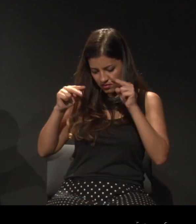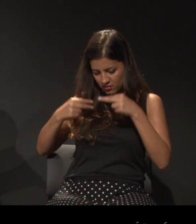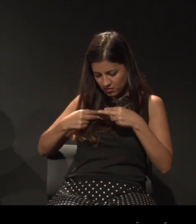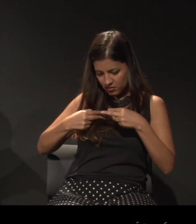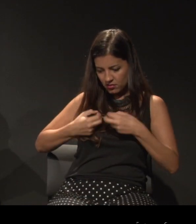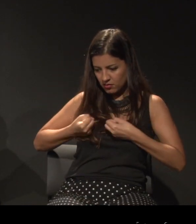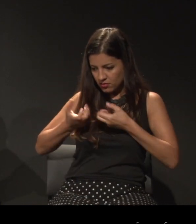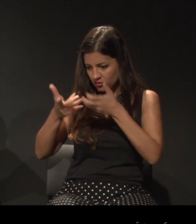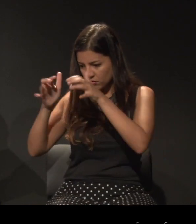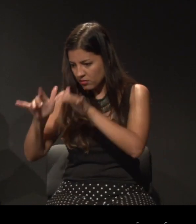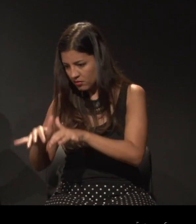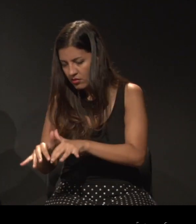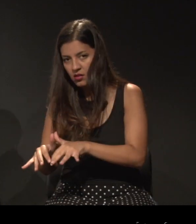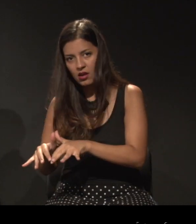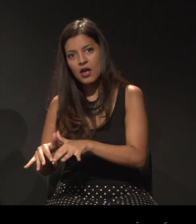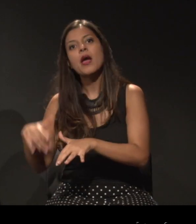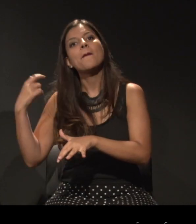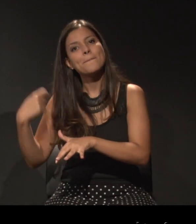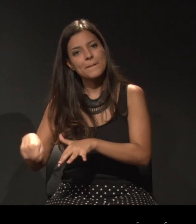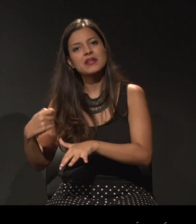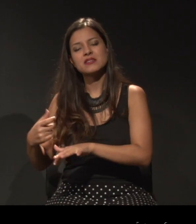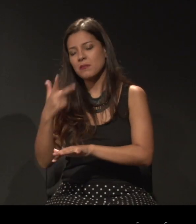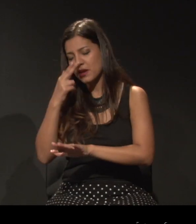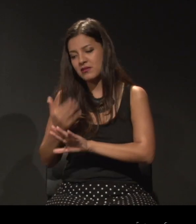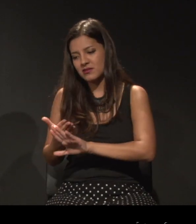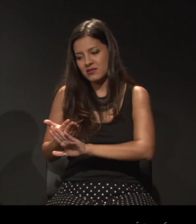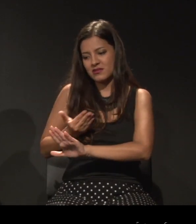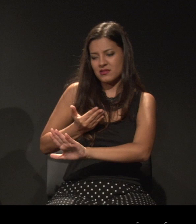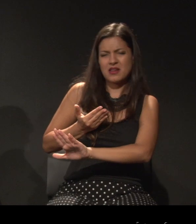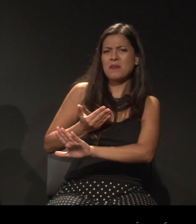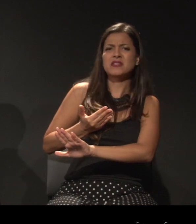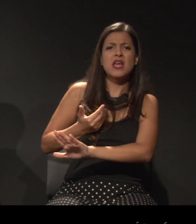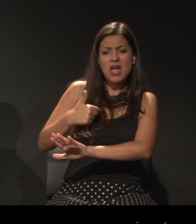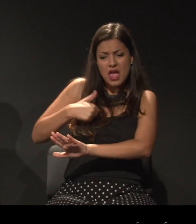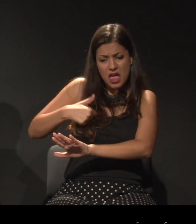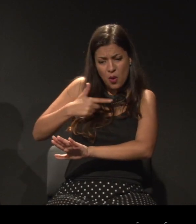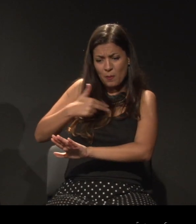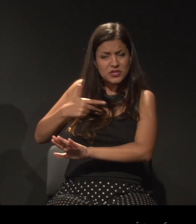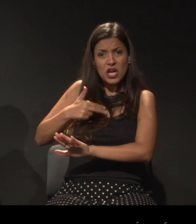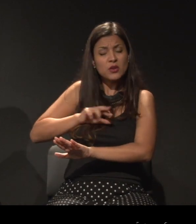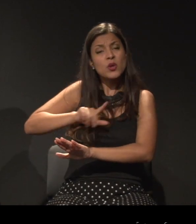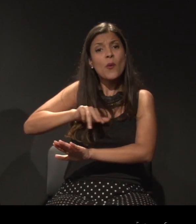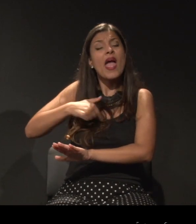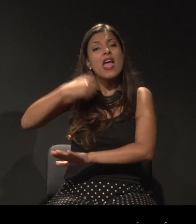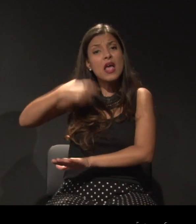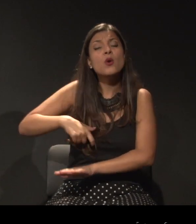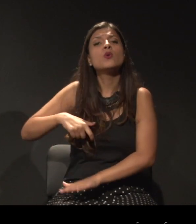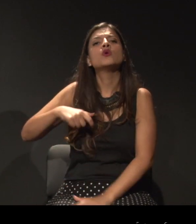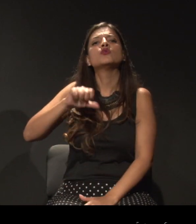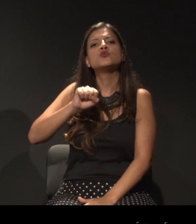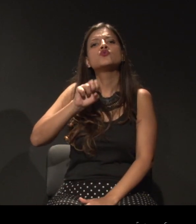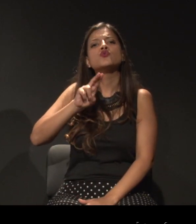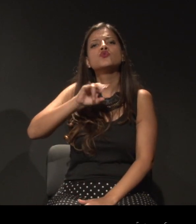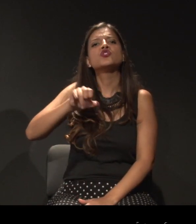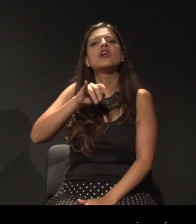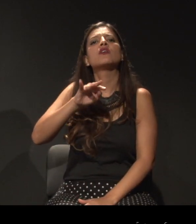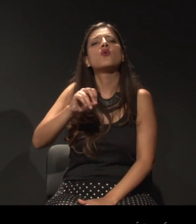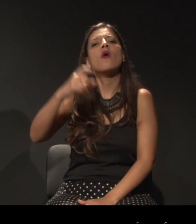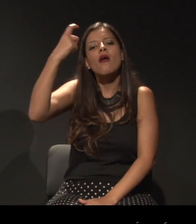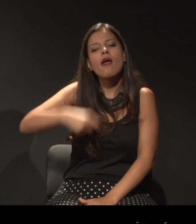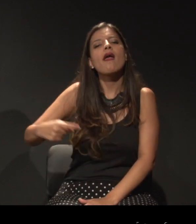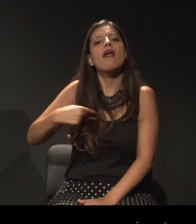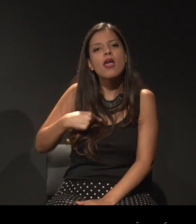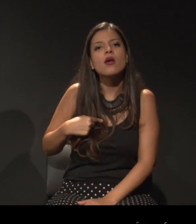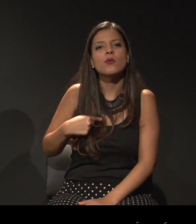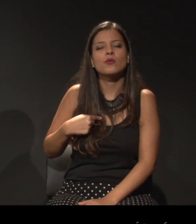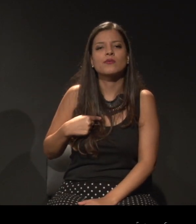logo é lançado. Não, tem que se distanciar do seu objeto. Mas não existe objeto aqui. o sujeito. O sujeito sou eu. E a mesma coisa acontece na cena.